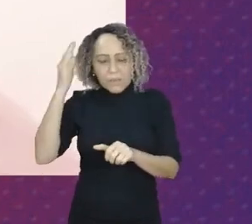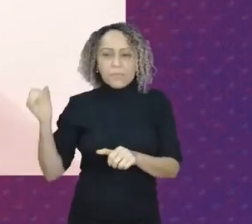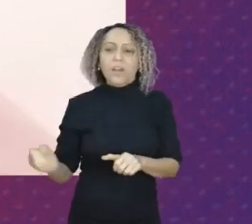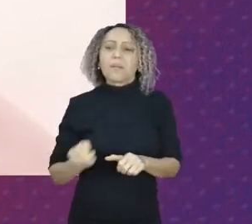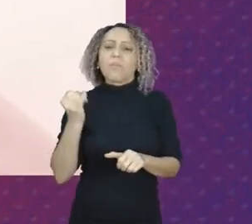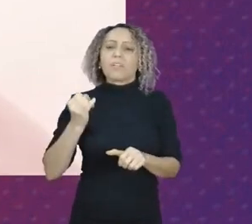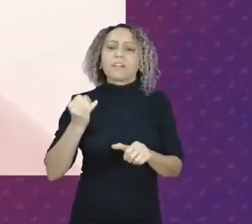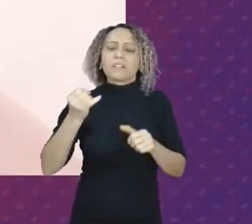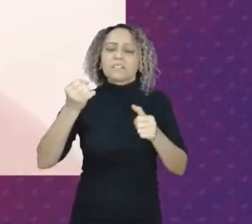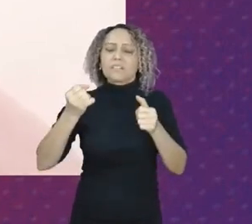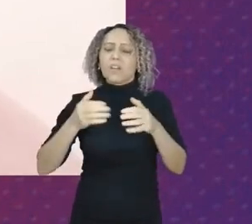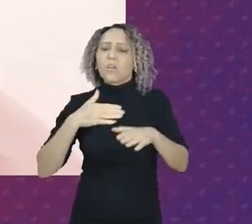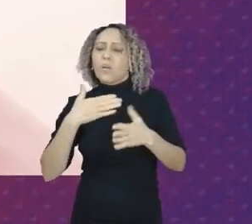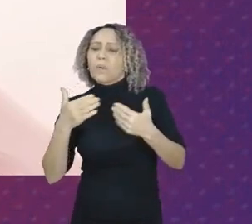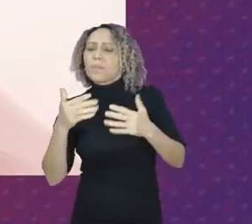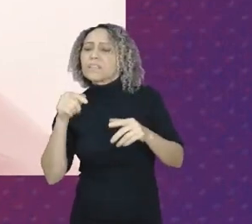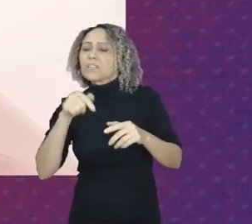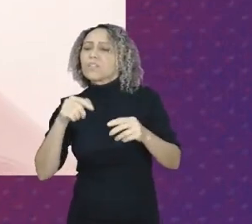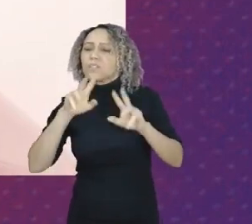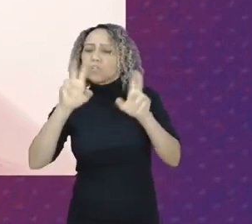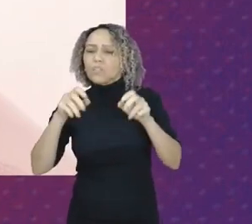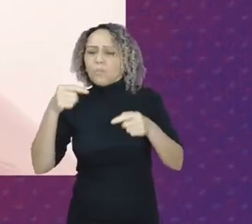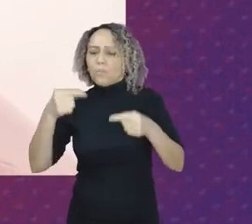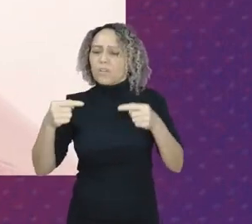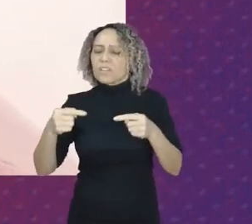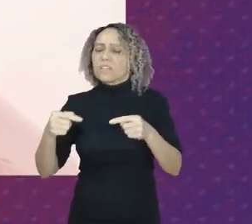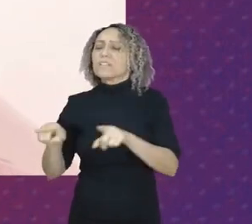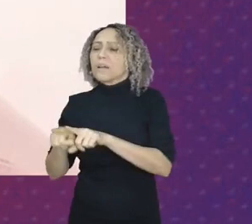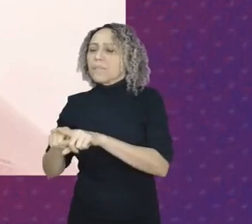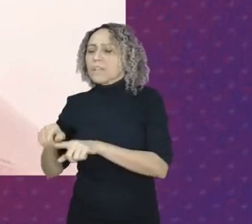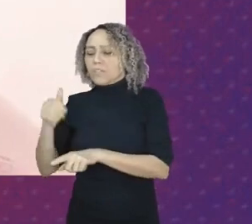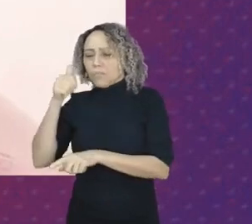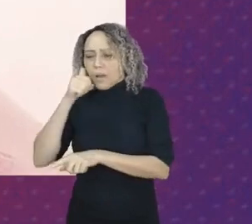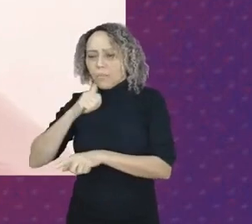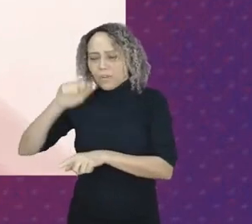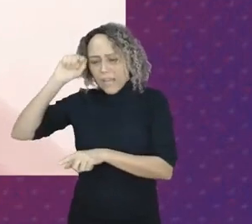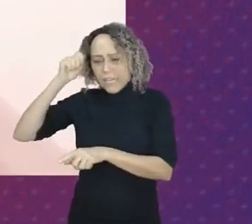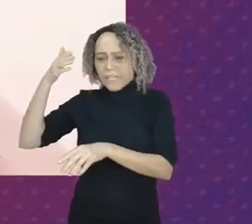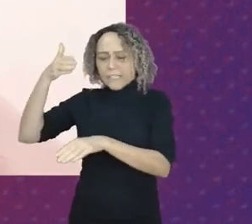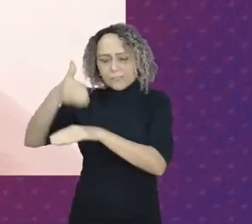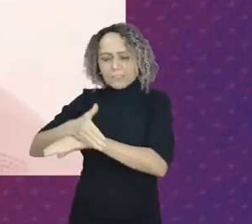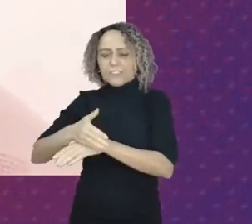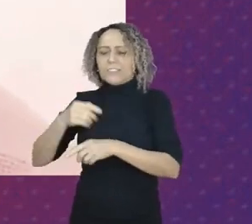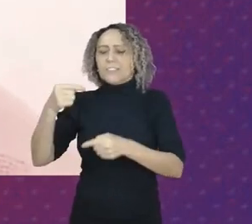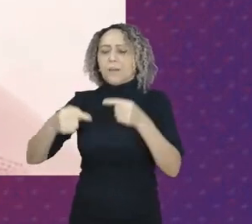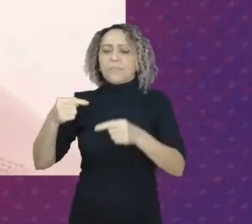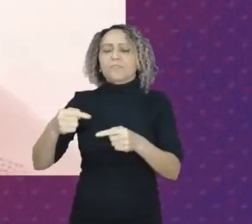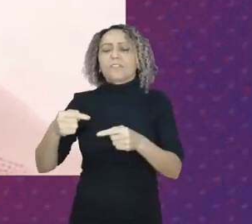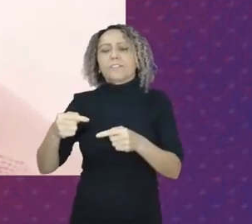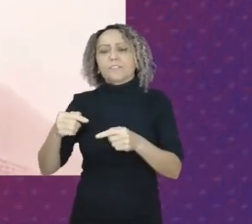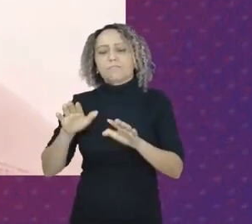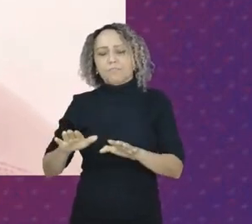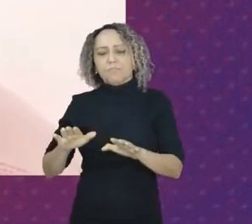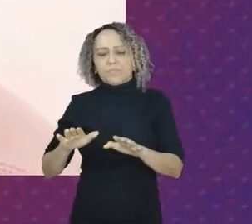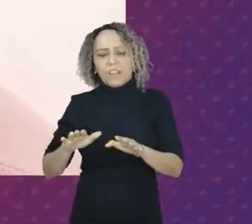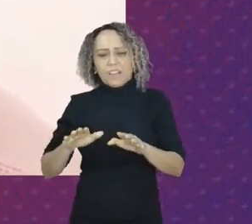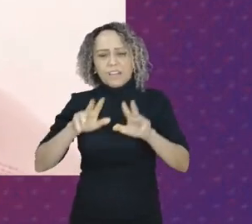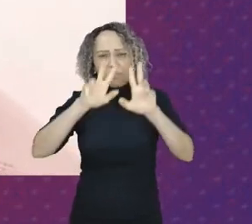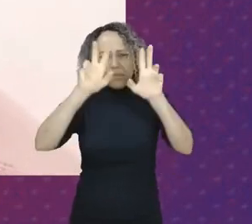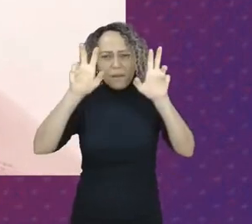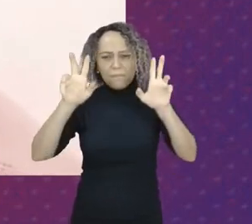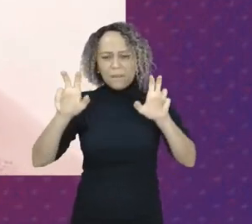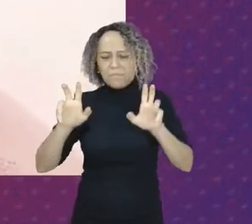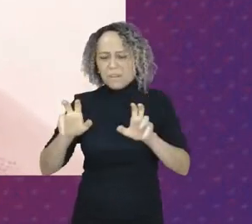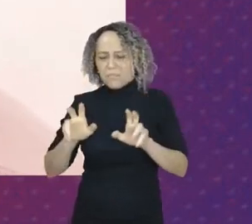sobre política e falar sobre a participação da mulher negra e falar sobre todas essas mazelas que nos